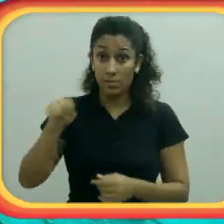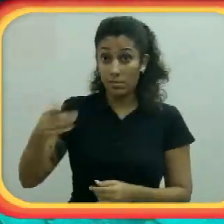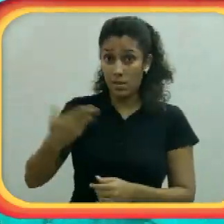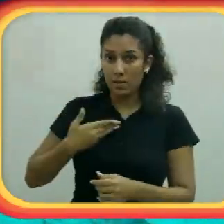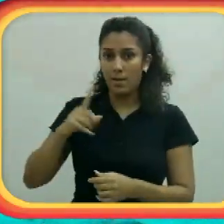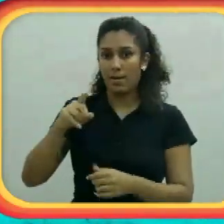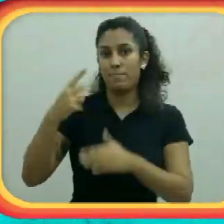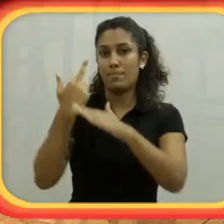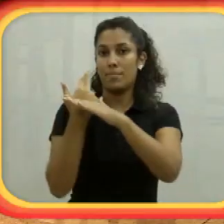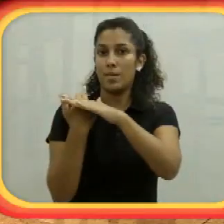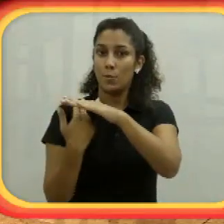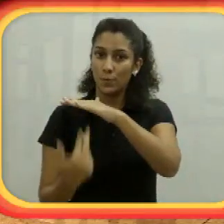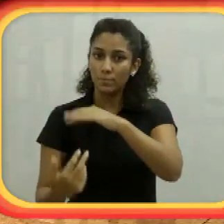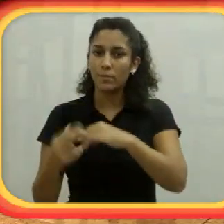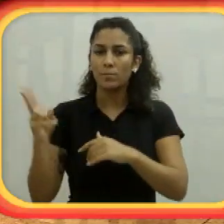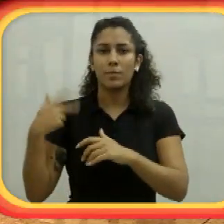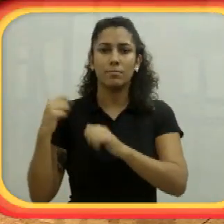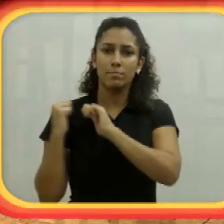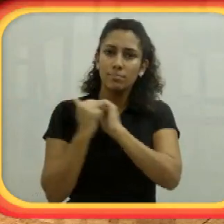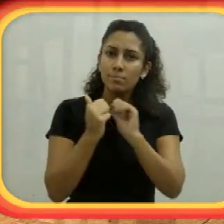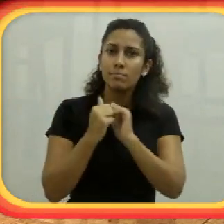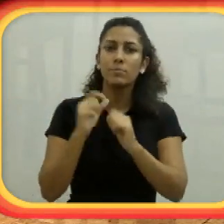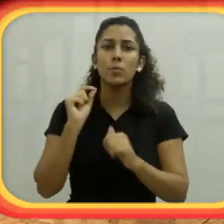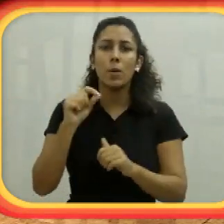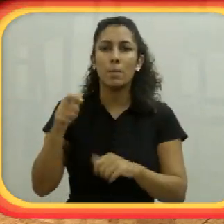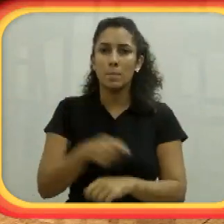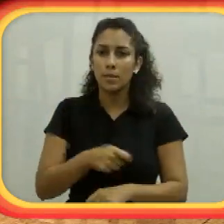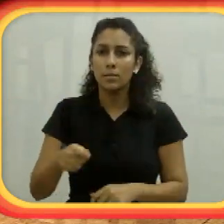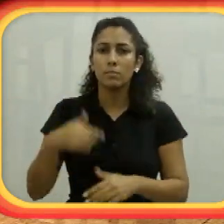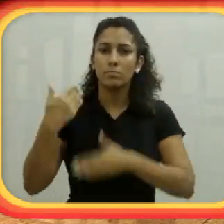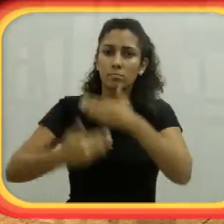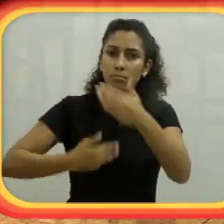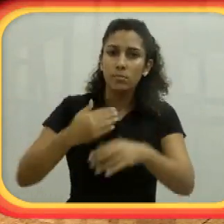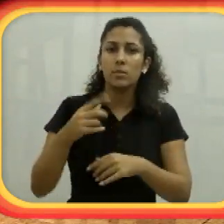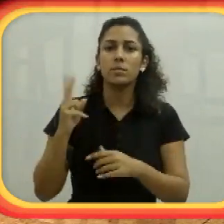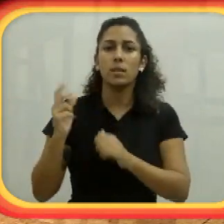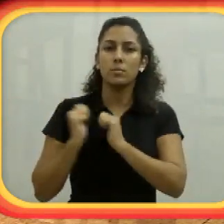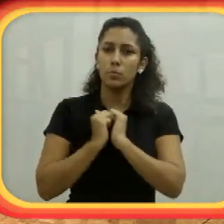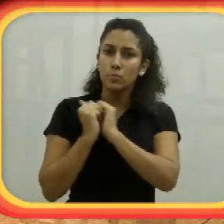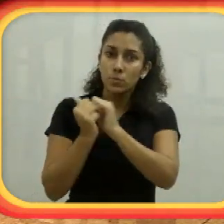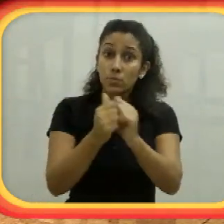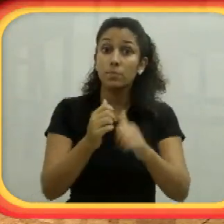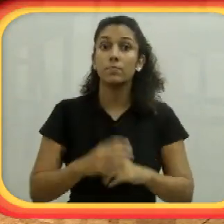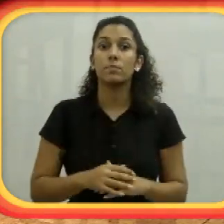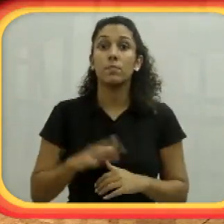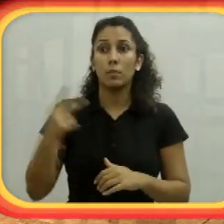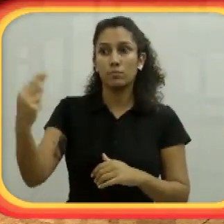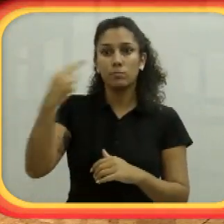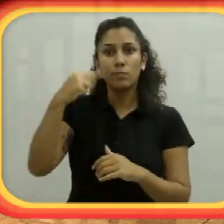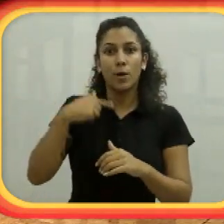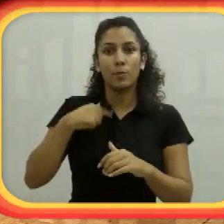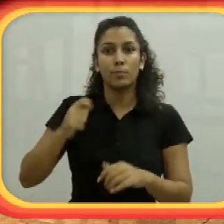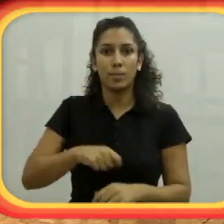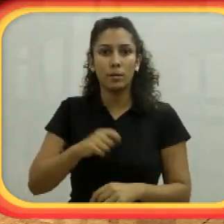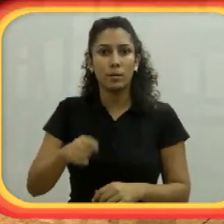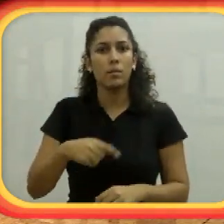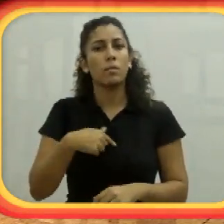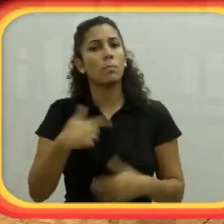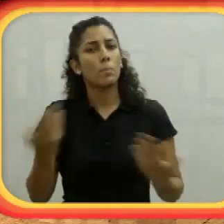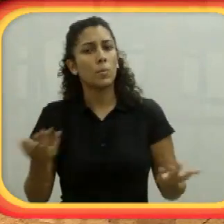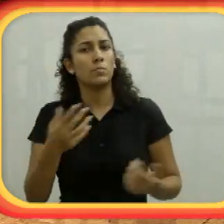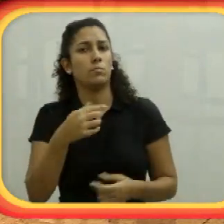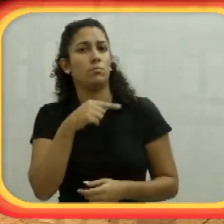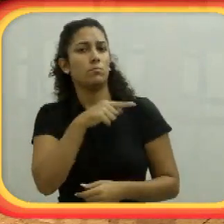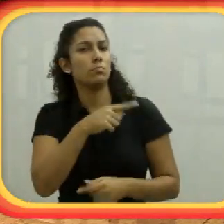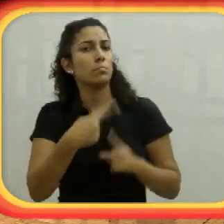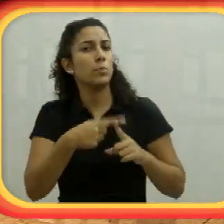dava aula na universidade e esse amigo meu era mergulhador. E ele me via andando de bengala, na época eu andava de bengala. Ele me via